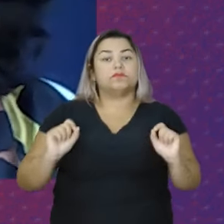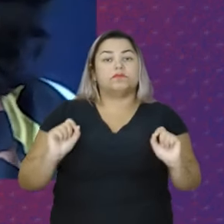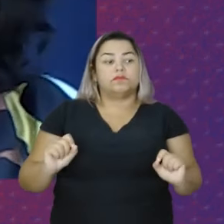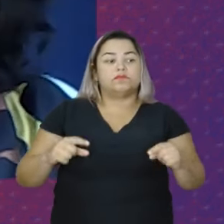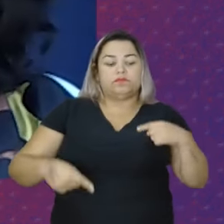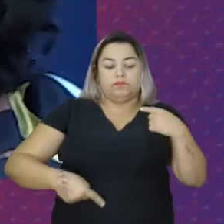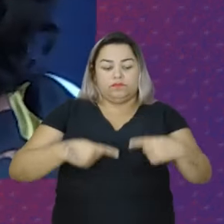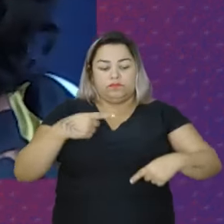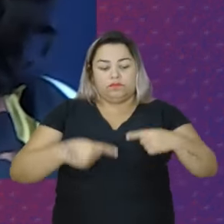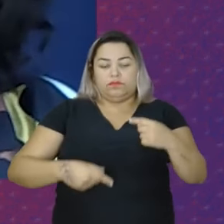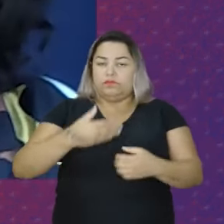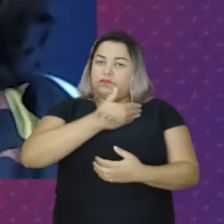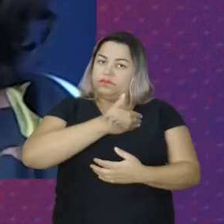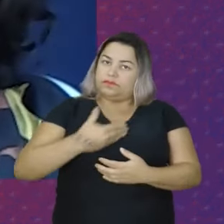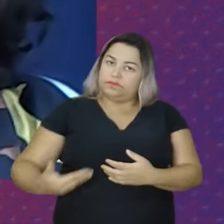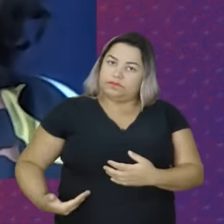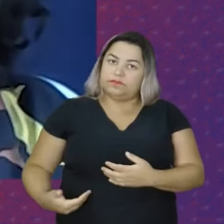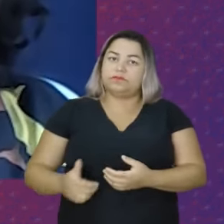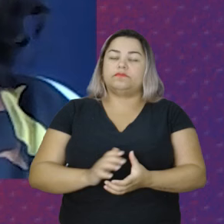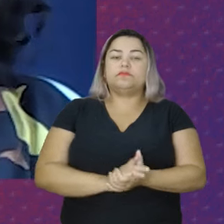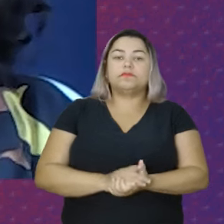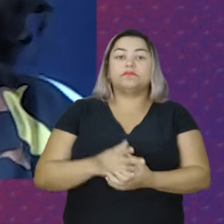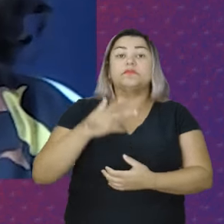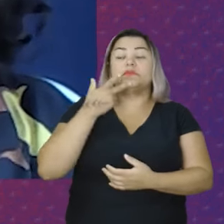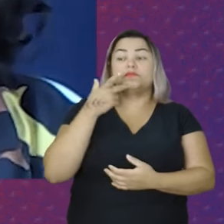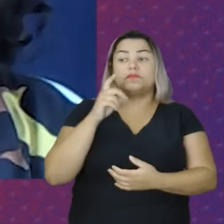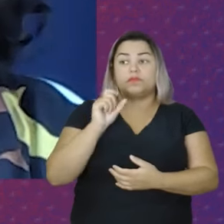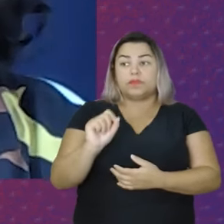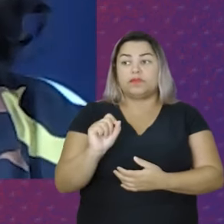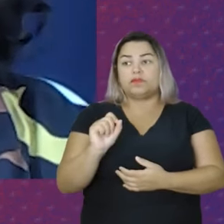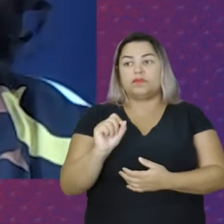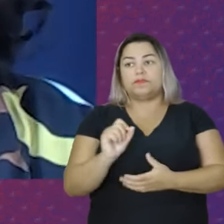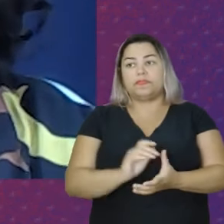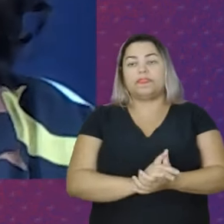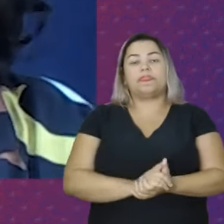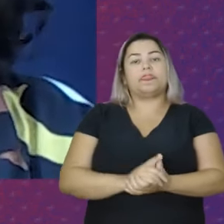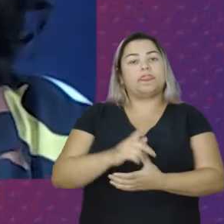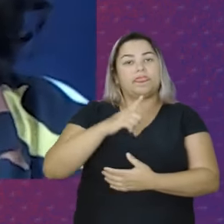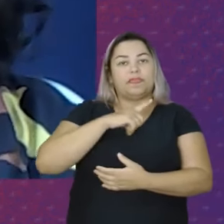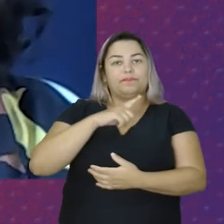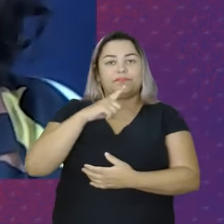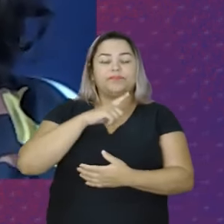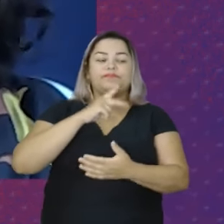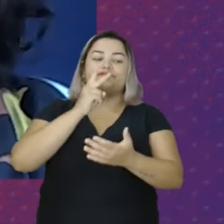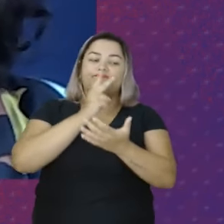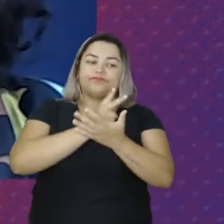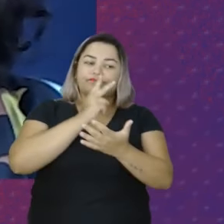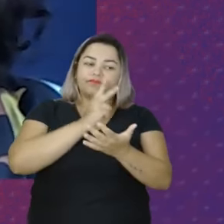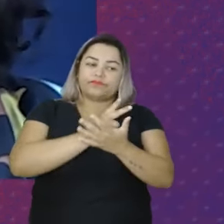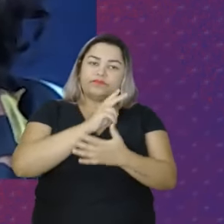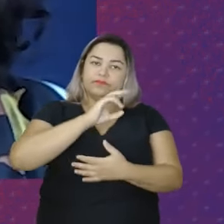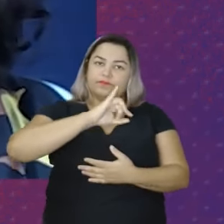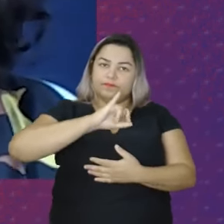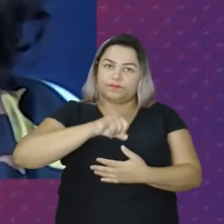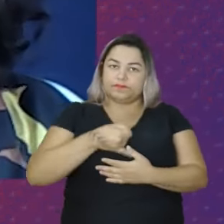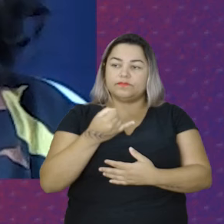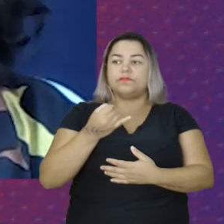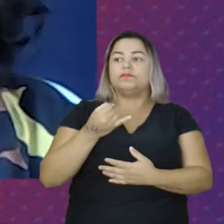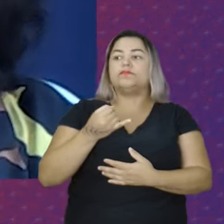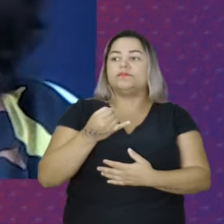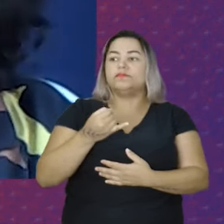políticas públicas Pra que Tenhamos as mesmas oportunidades